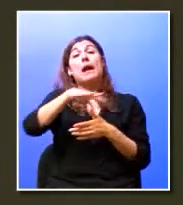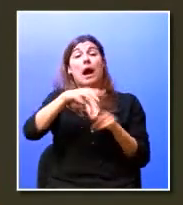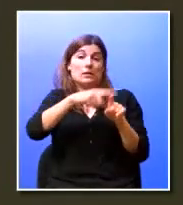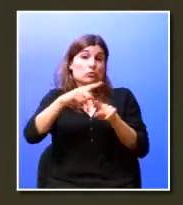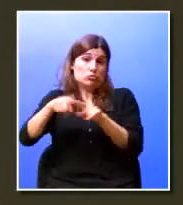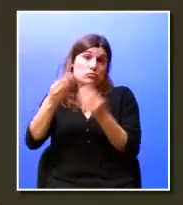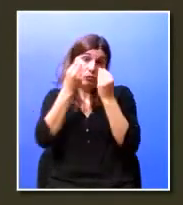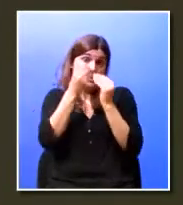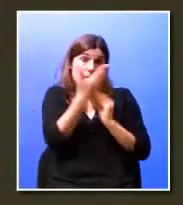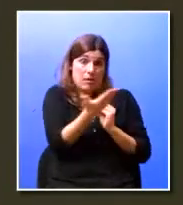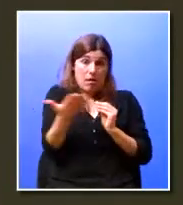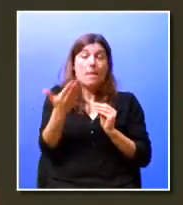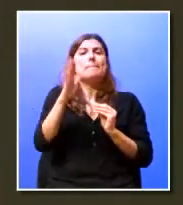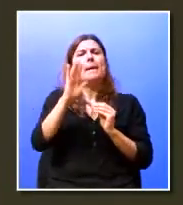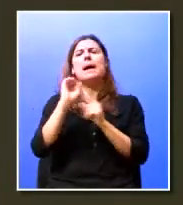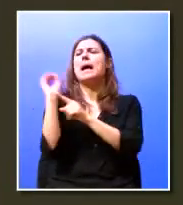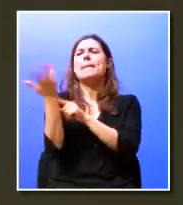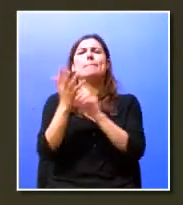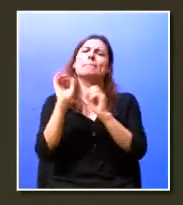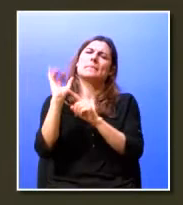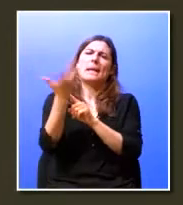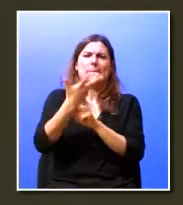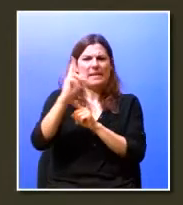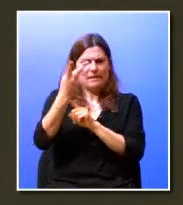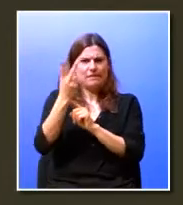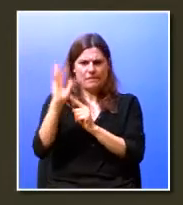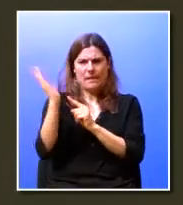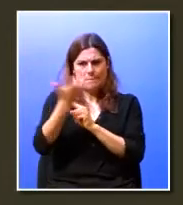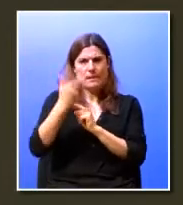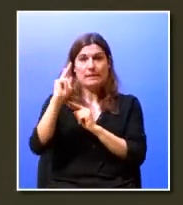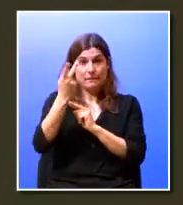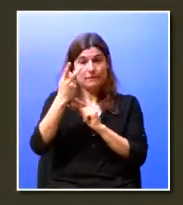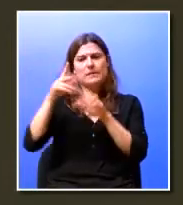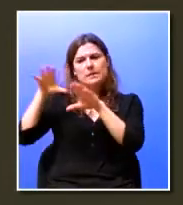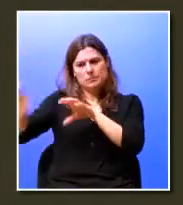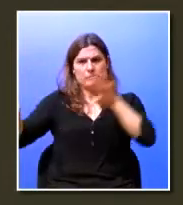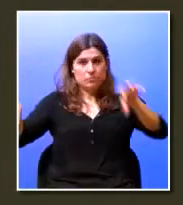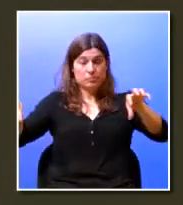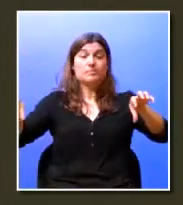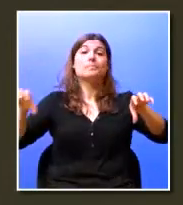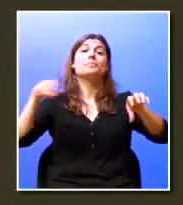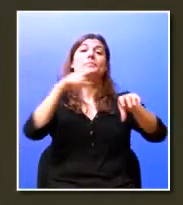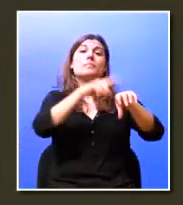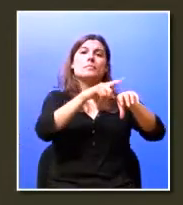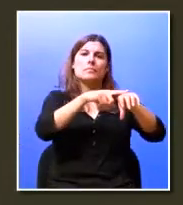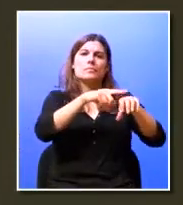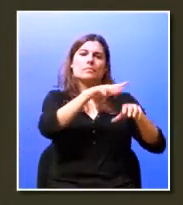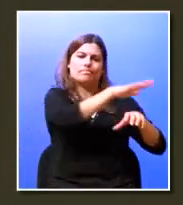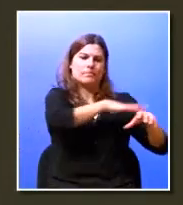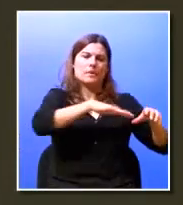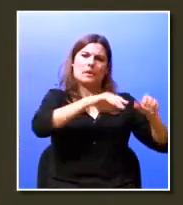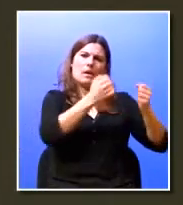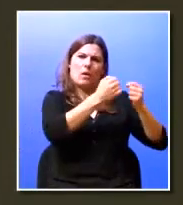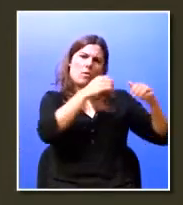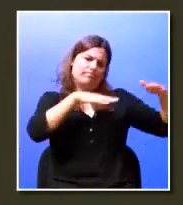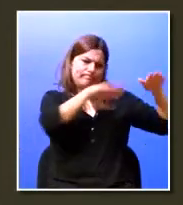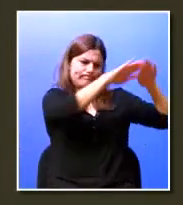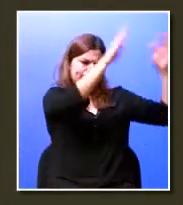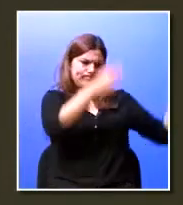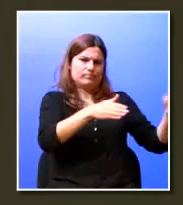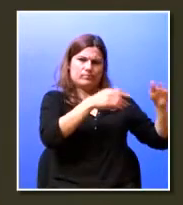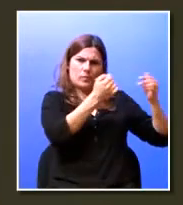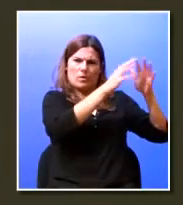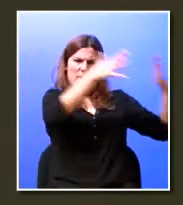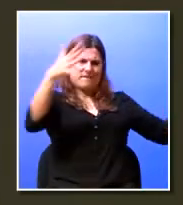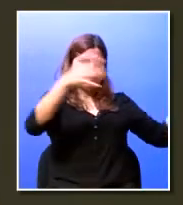formação em dois ambientes de trabalho especiais. Temos os nossos ângares e temos o ambiente de trabalho mais especial de